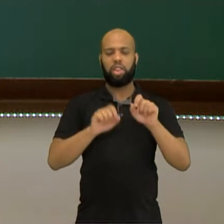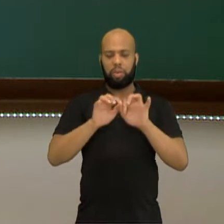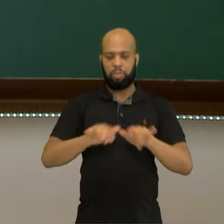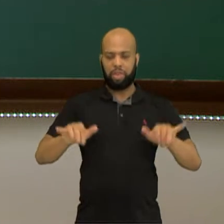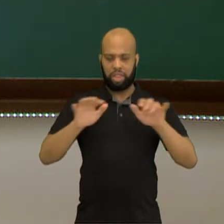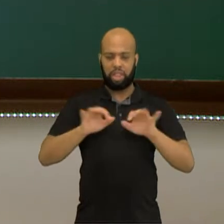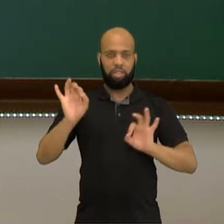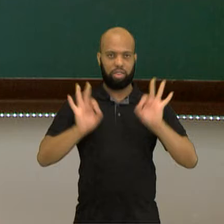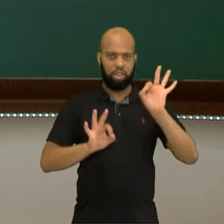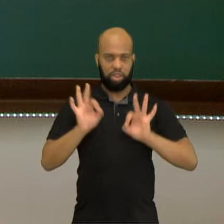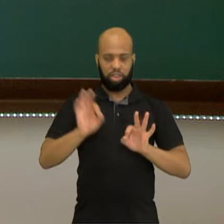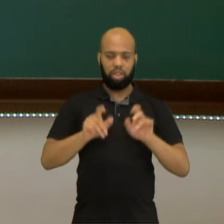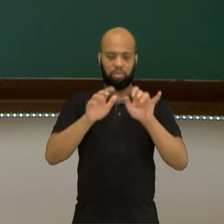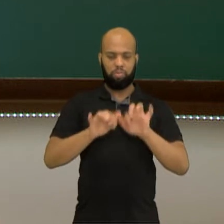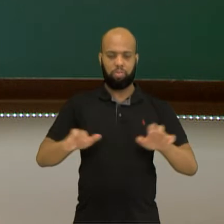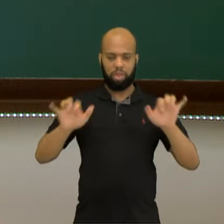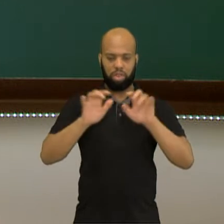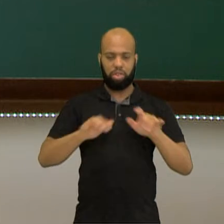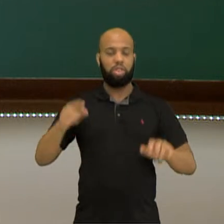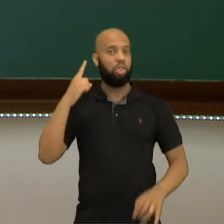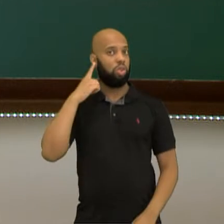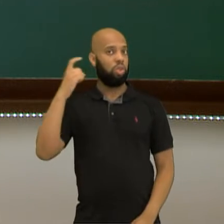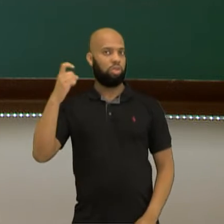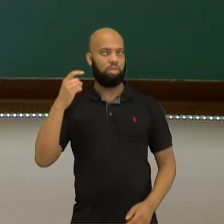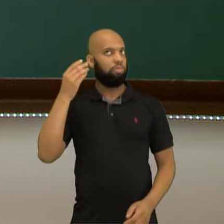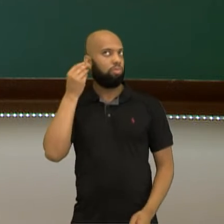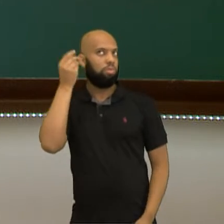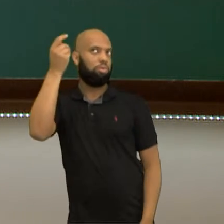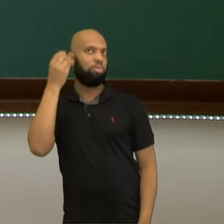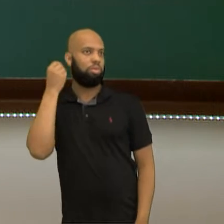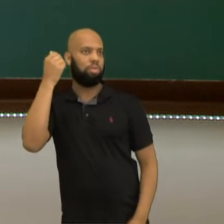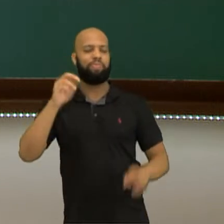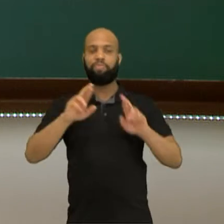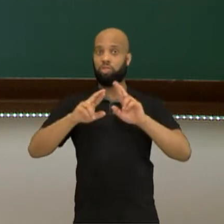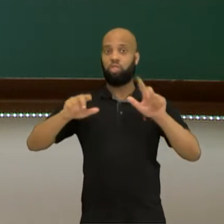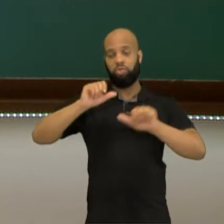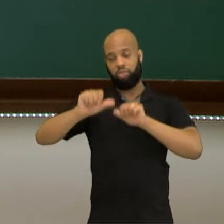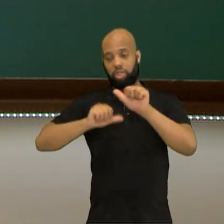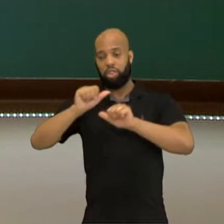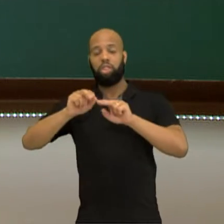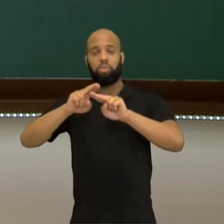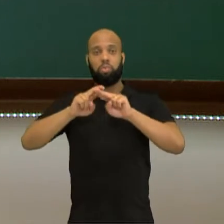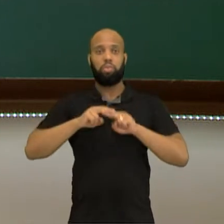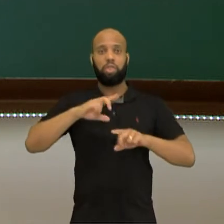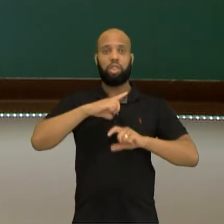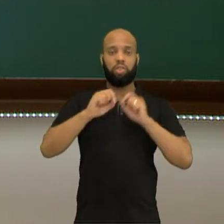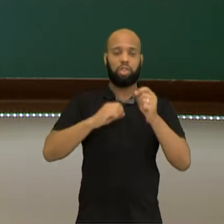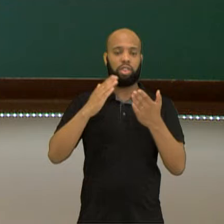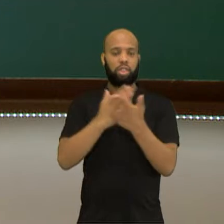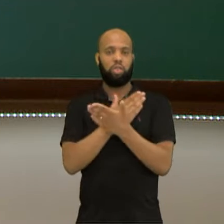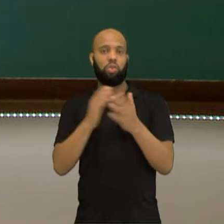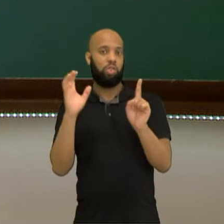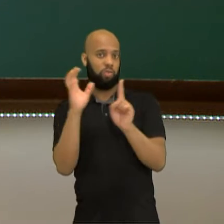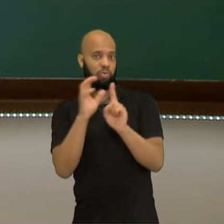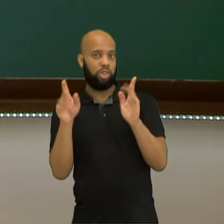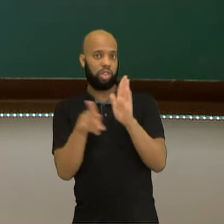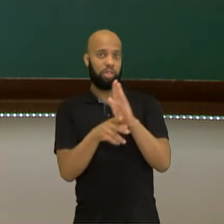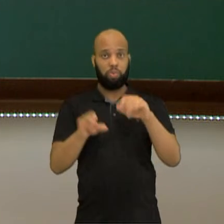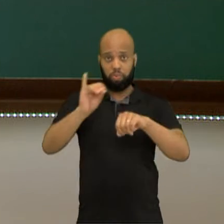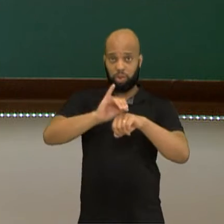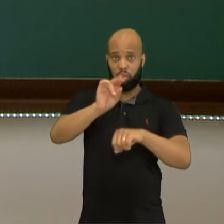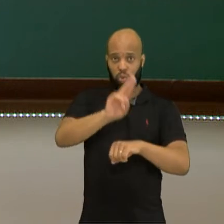executar, o som que a gente conhece do piano vai sair modificado por causa das intervenções dos objetos.